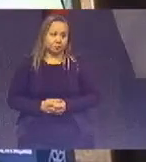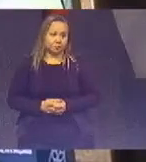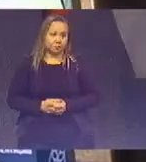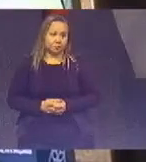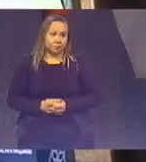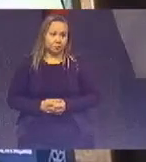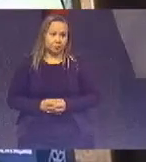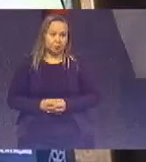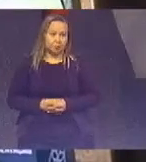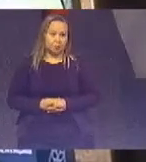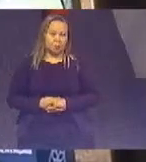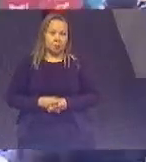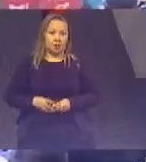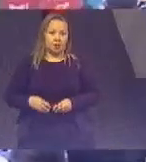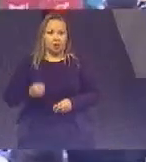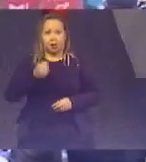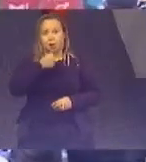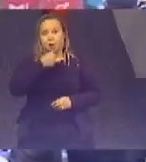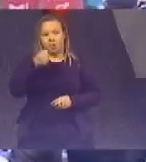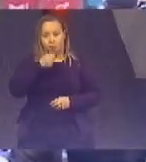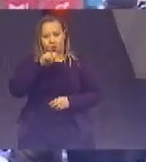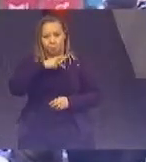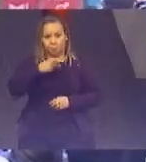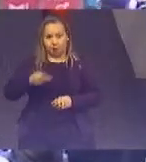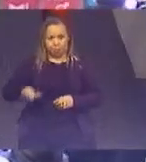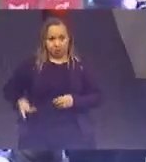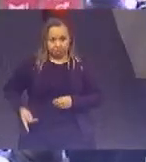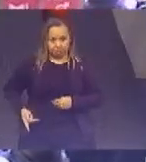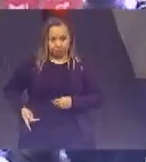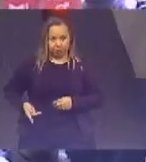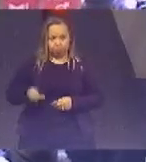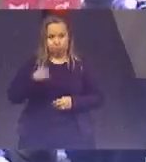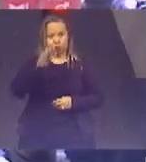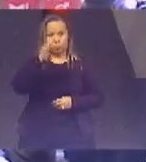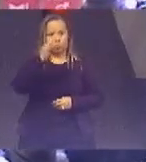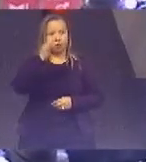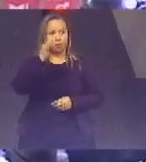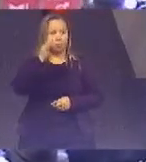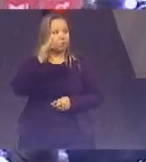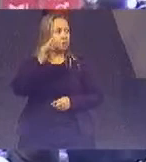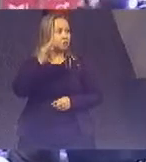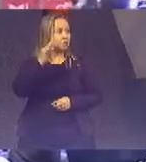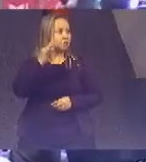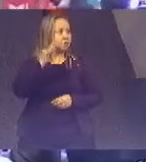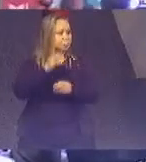fará uso da palavra o senhor presidente do Tribunal de Contas da União ministro José Múcio